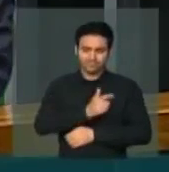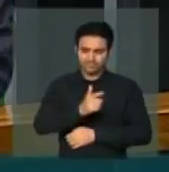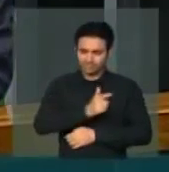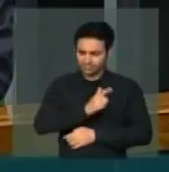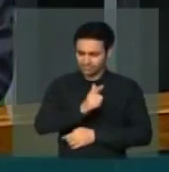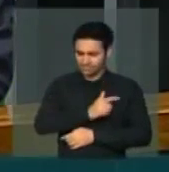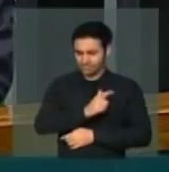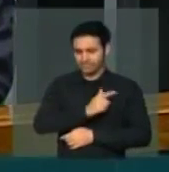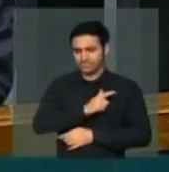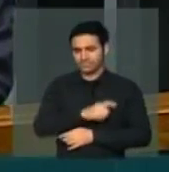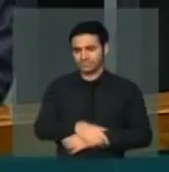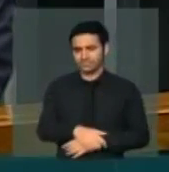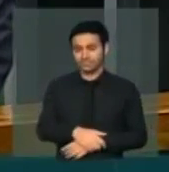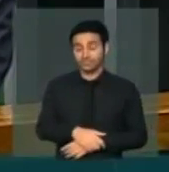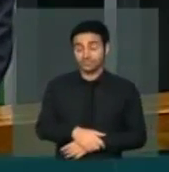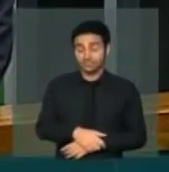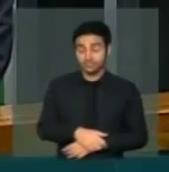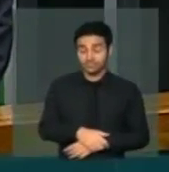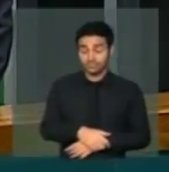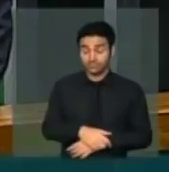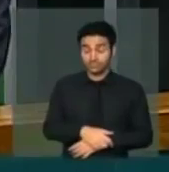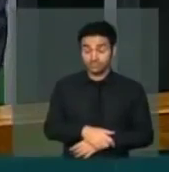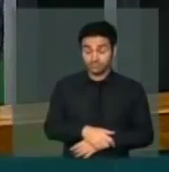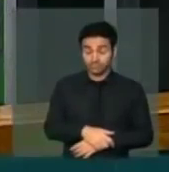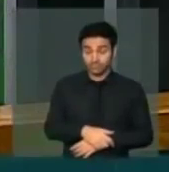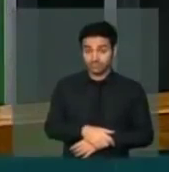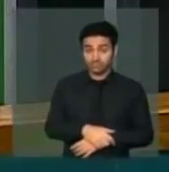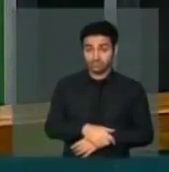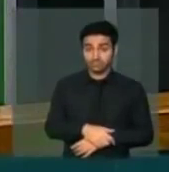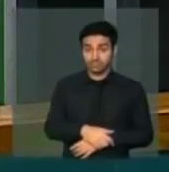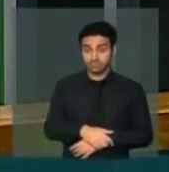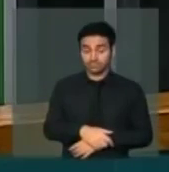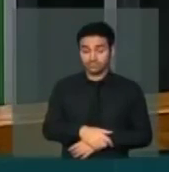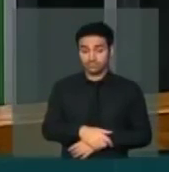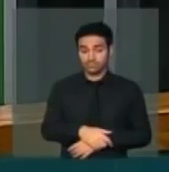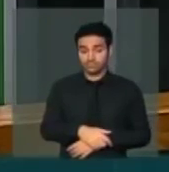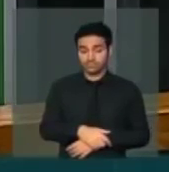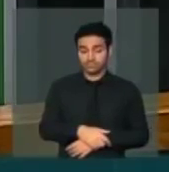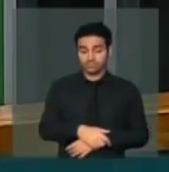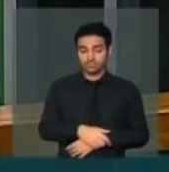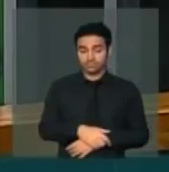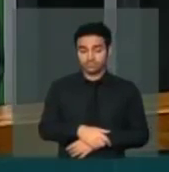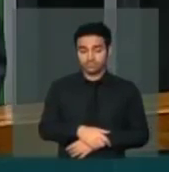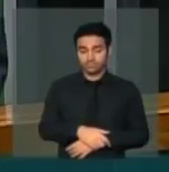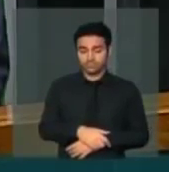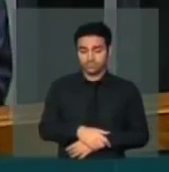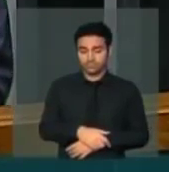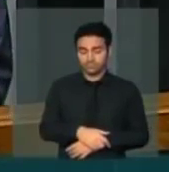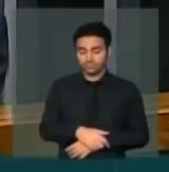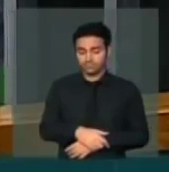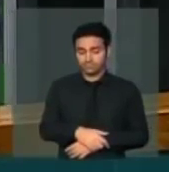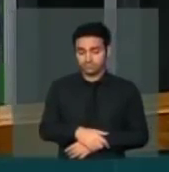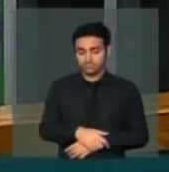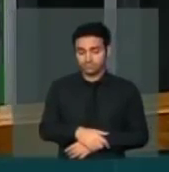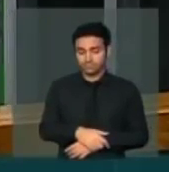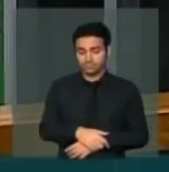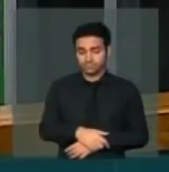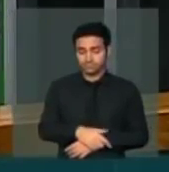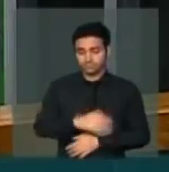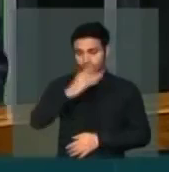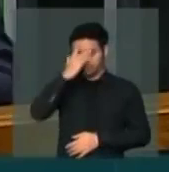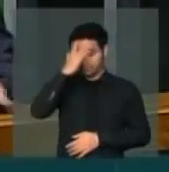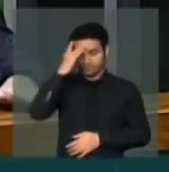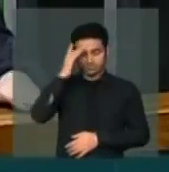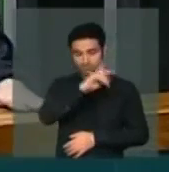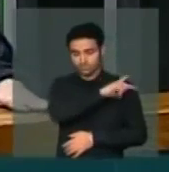construção. Faço aqui esse registro para que saibam os piauienses